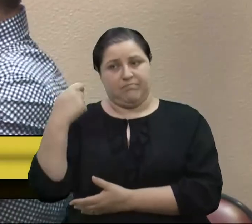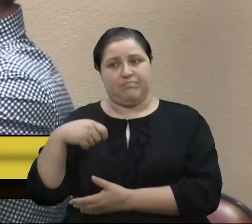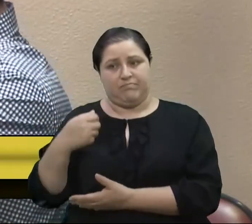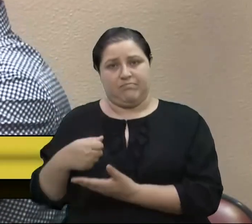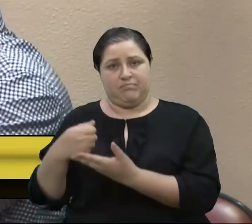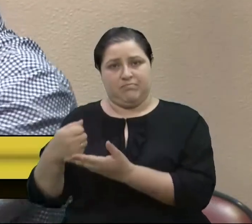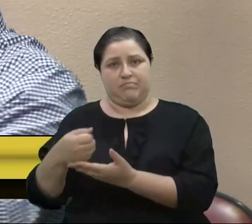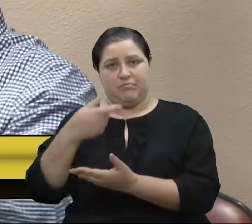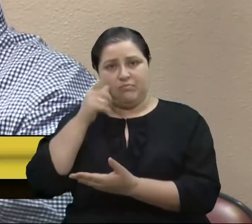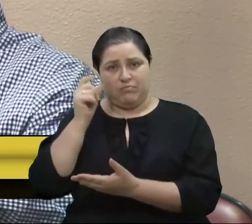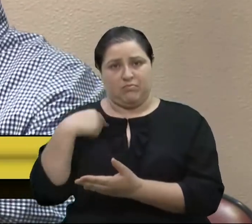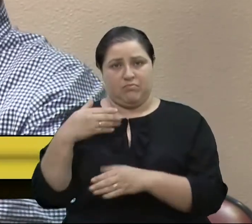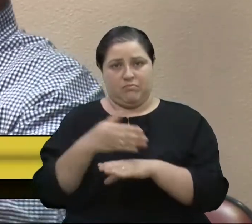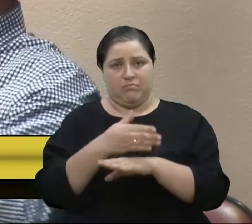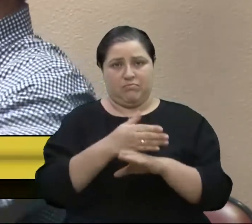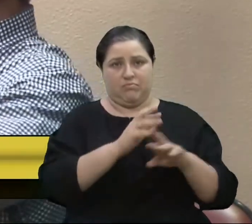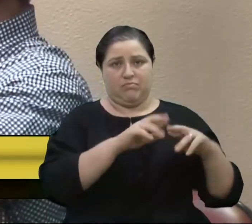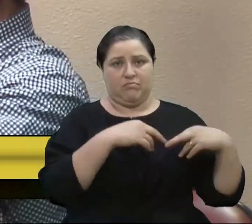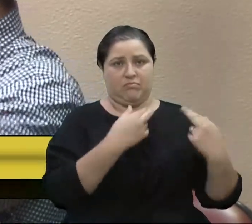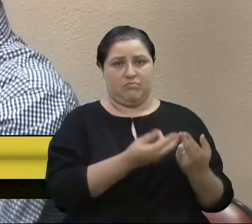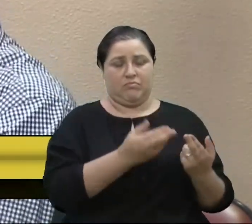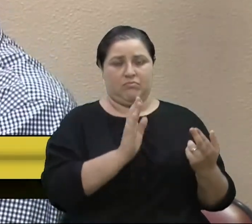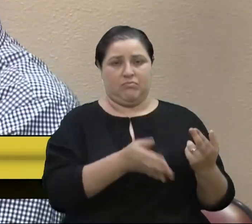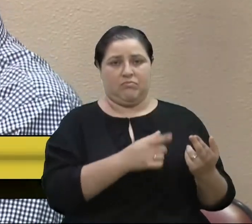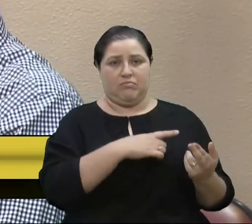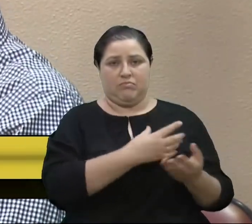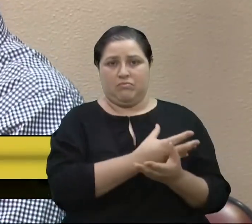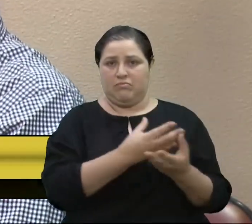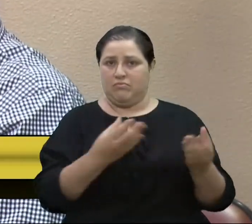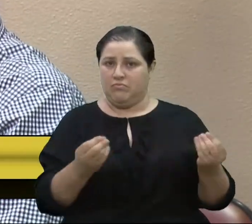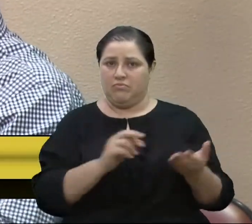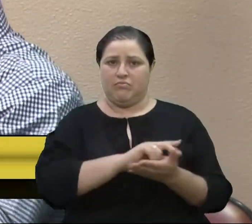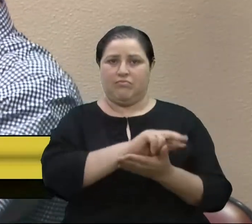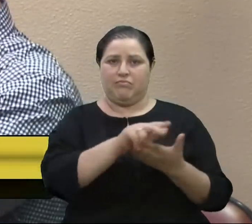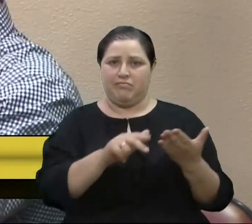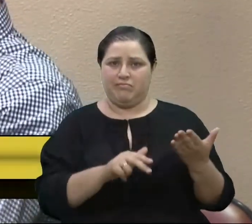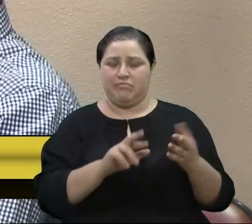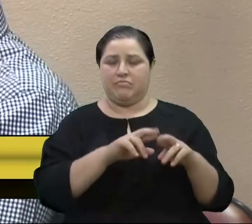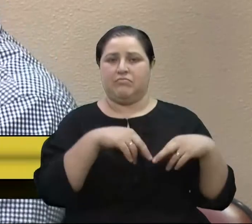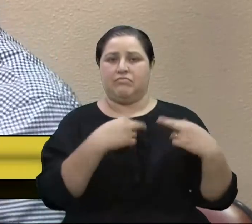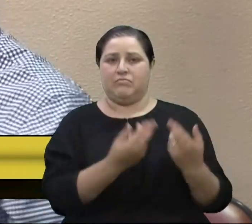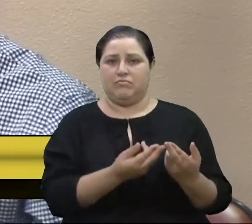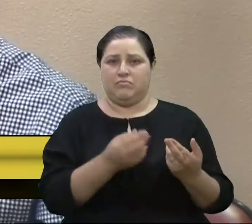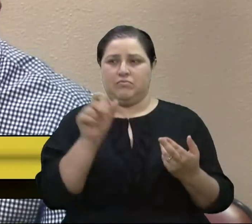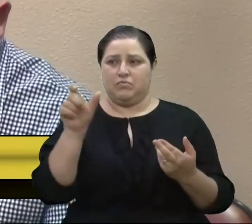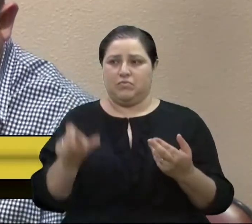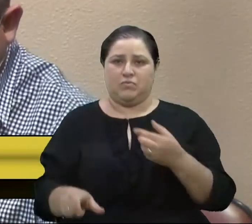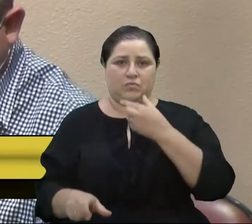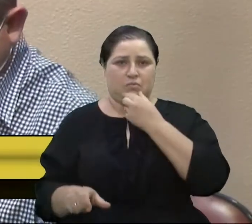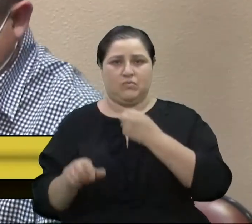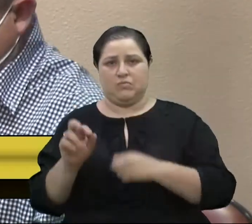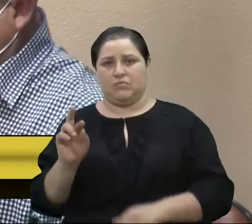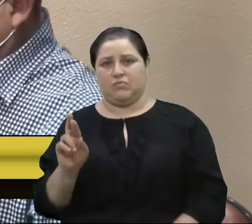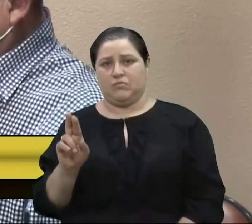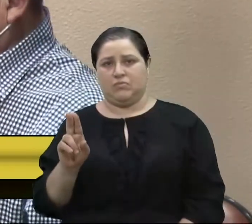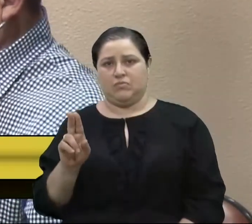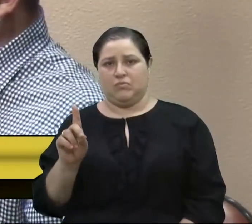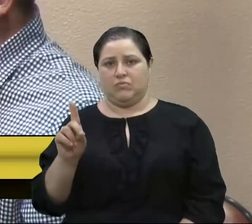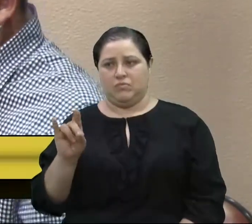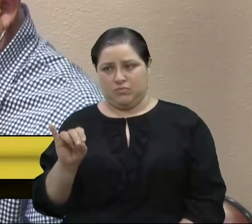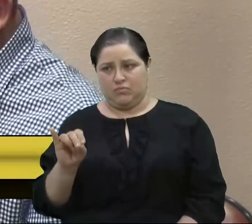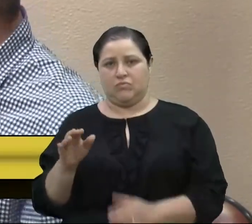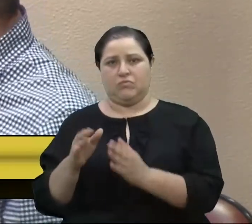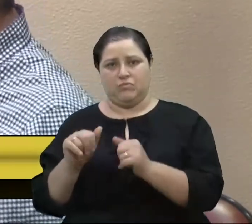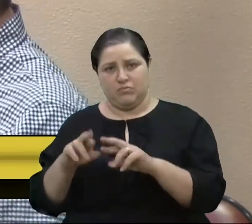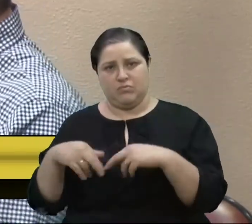junto numa reunião que já tivemos várias, que o Rudy está puxando, buscando esse decreto, que